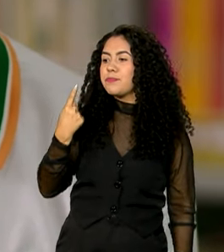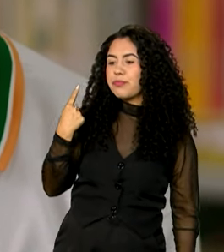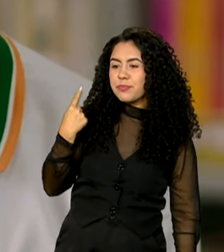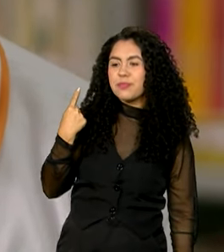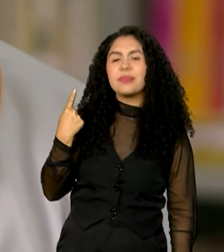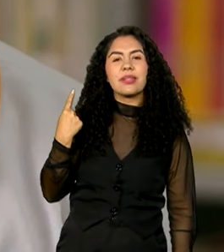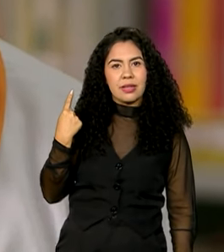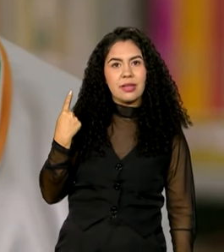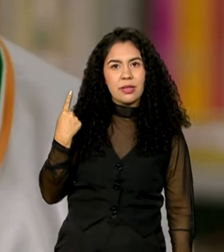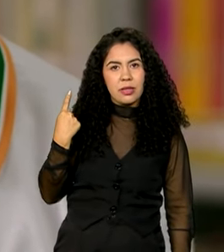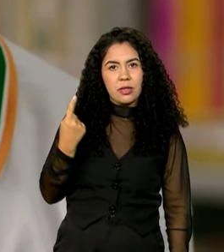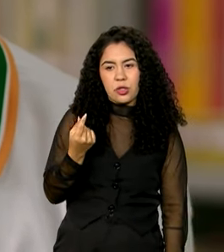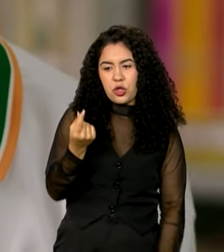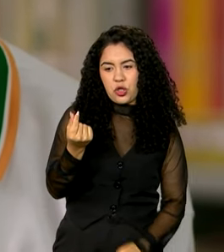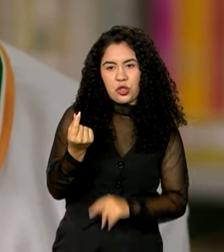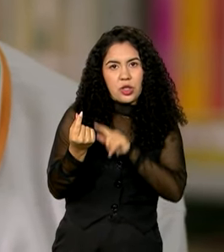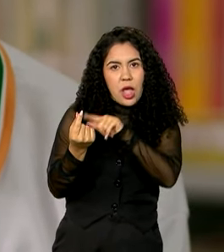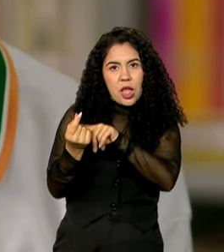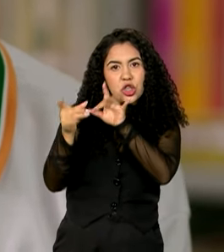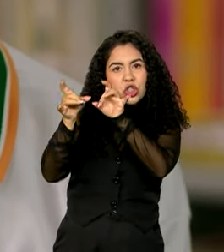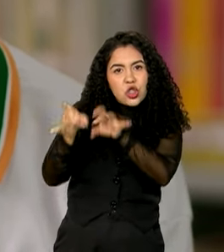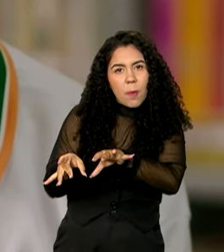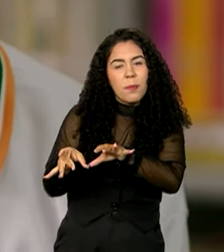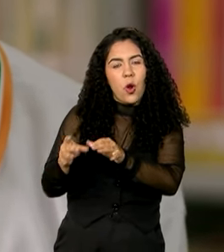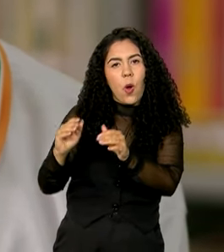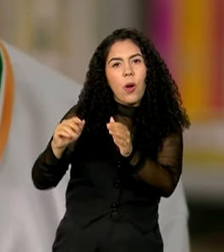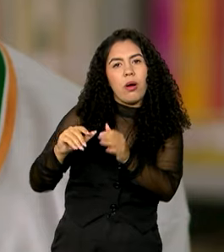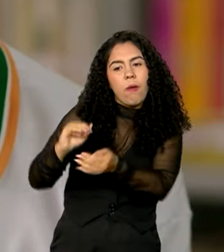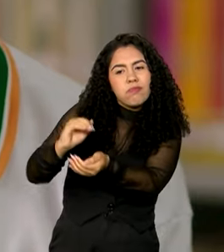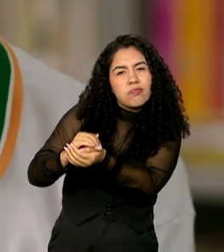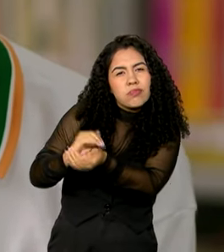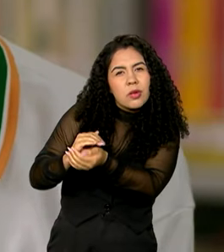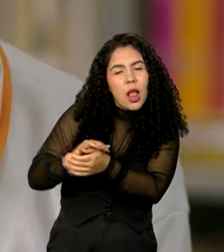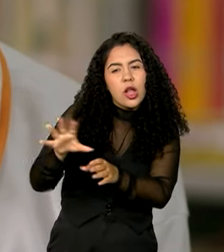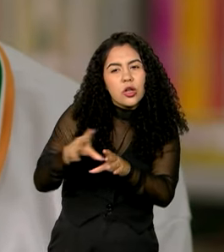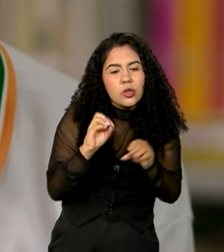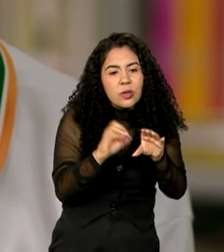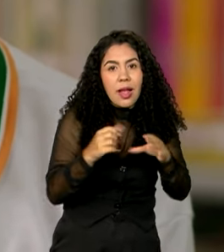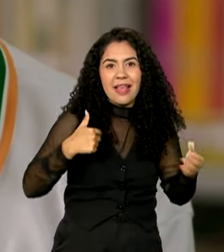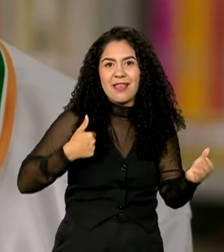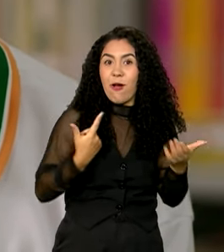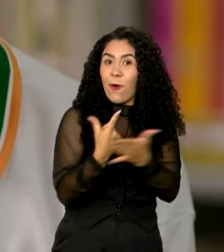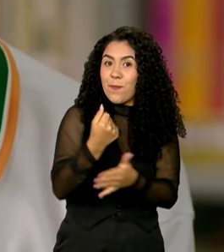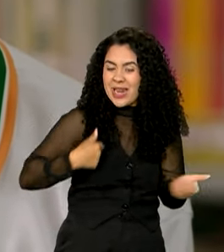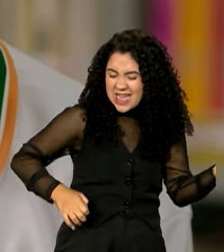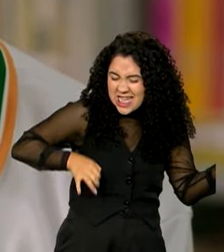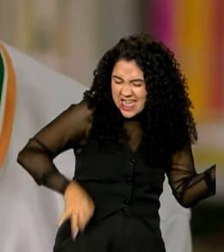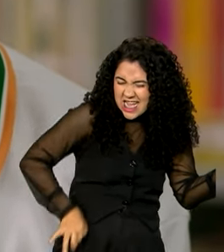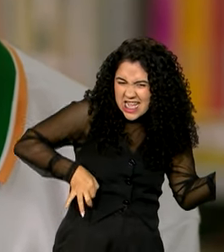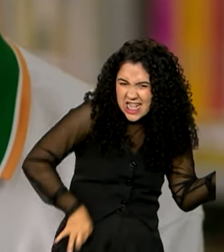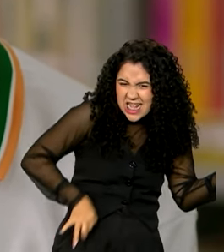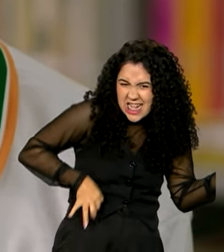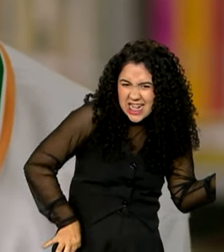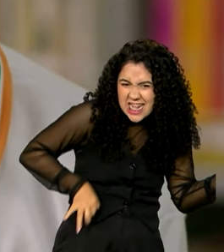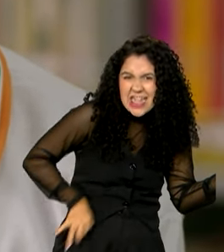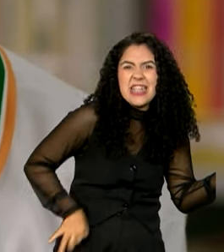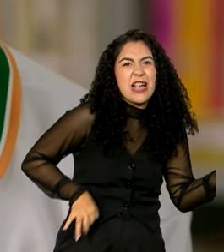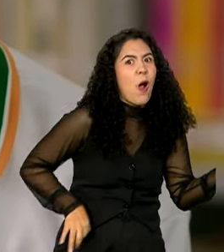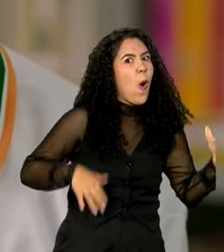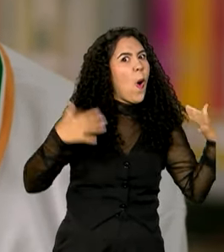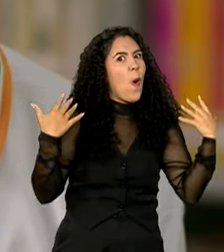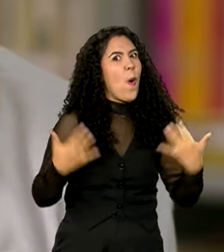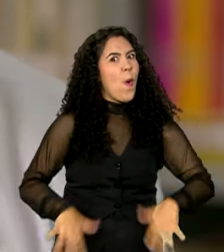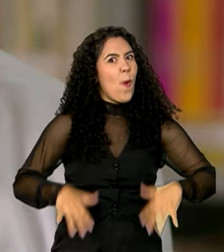Recentemente, com o dinheiro que sobrou do Pé de Meia, eu fui juntando, planejando, e eu comprei uma guitarra, cara. Uma grande compra, um instrumento.